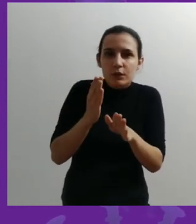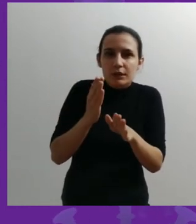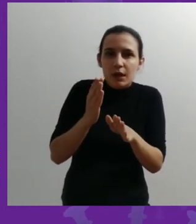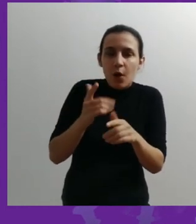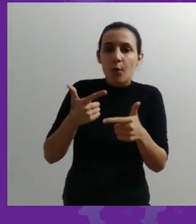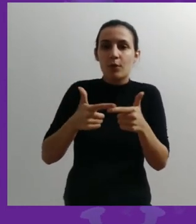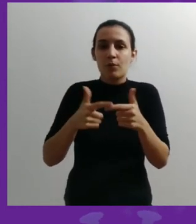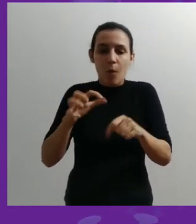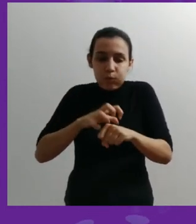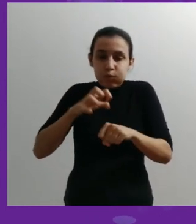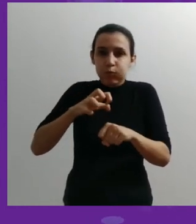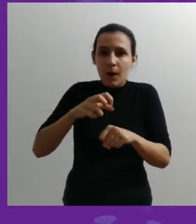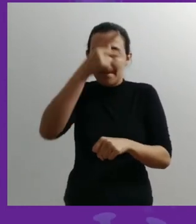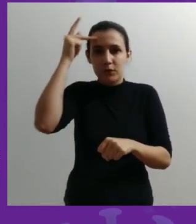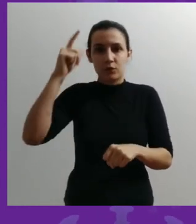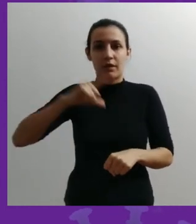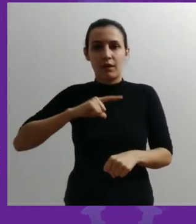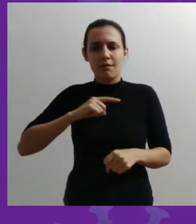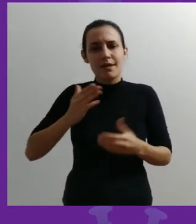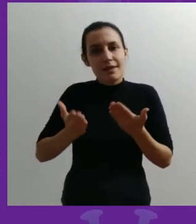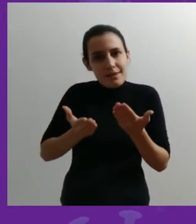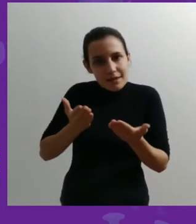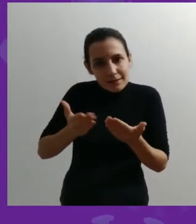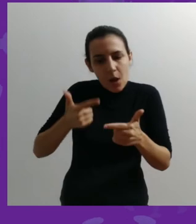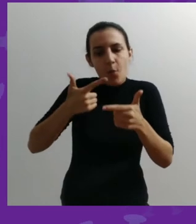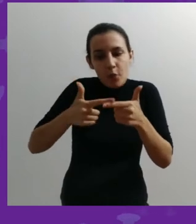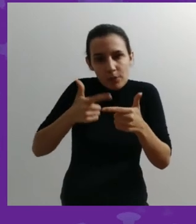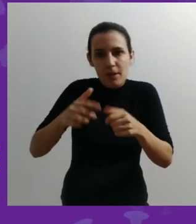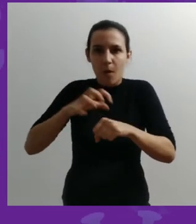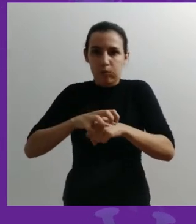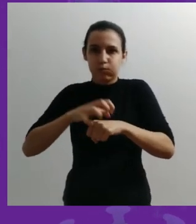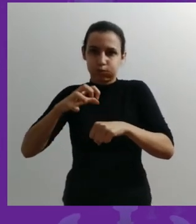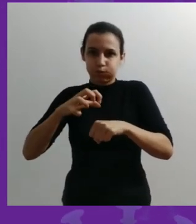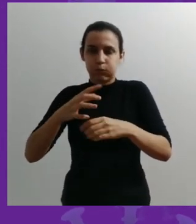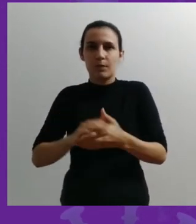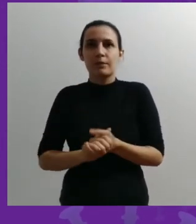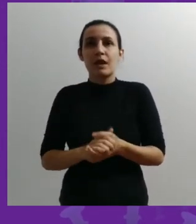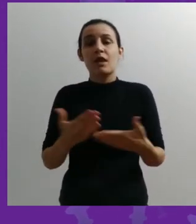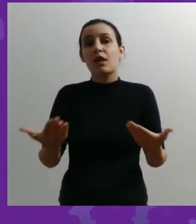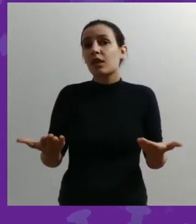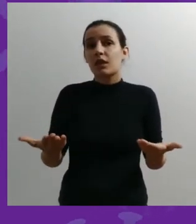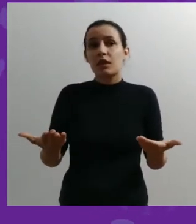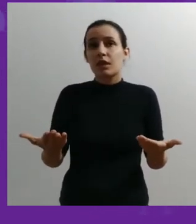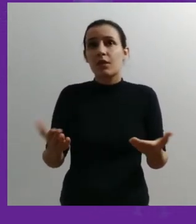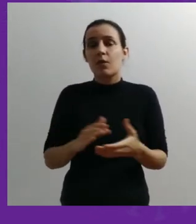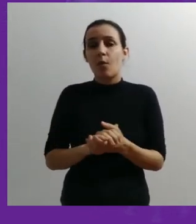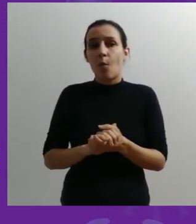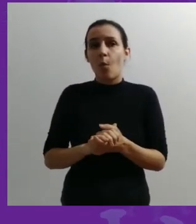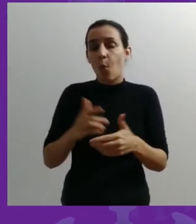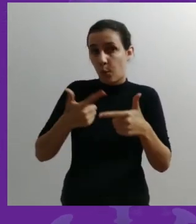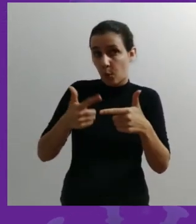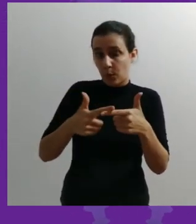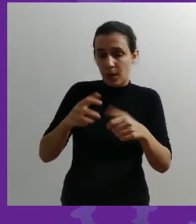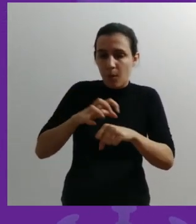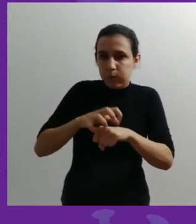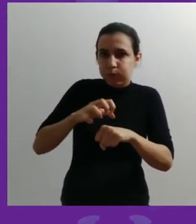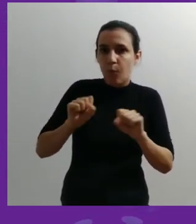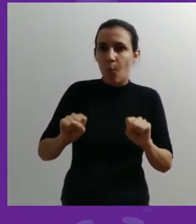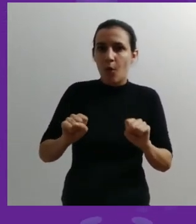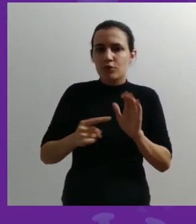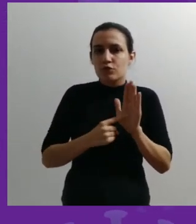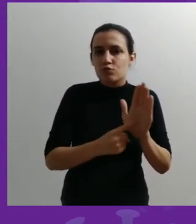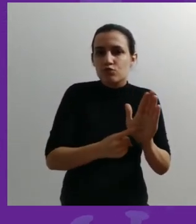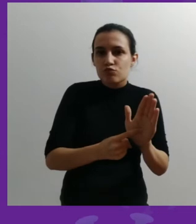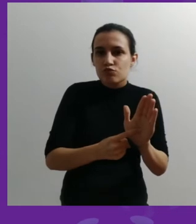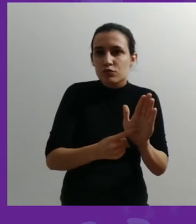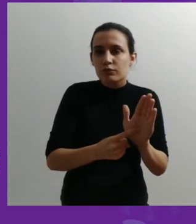pessoa está tendo e tratar esses problemas inflamatórios. Então, esses problemas inflamatórios podem se